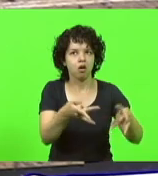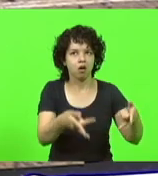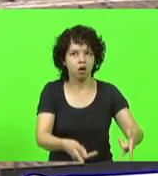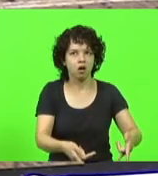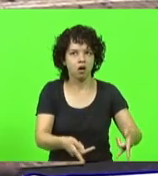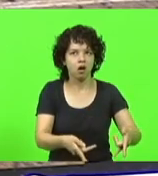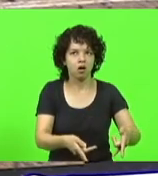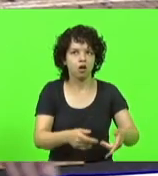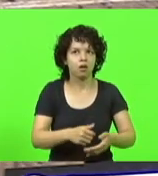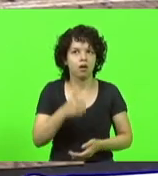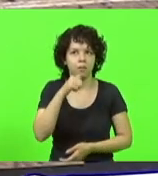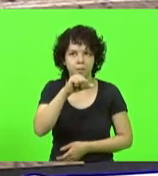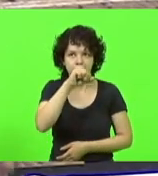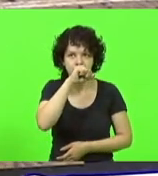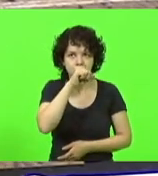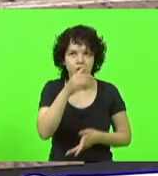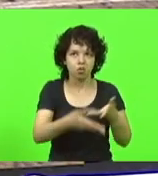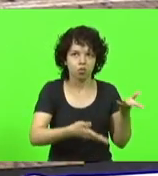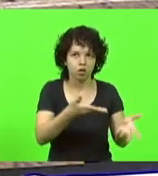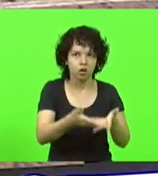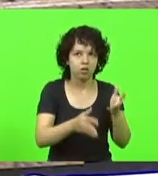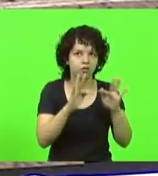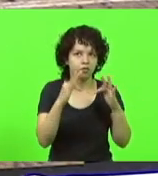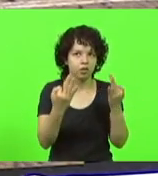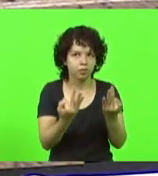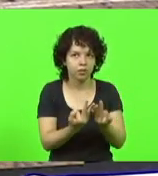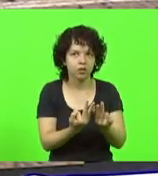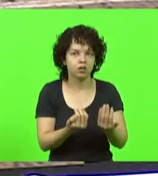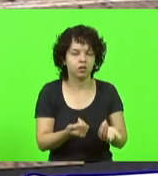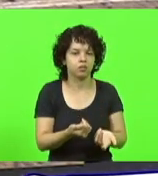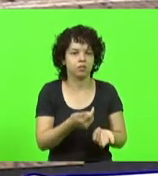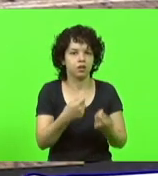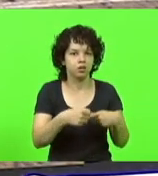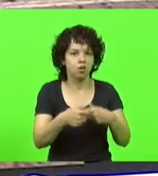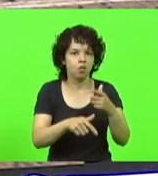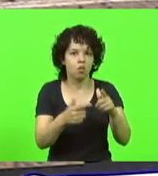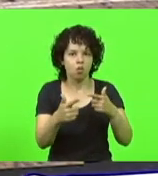A mãe cuidando, familiares, dependendo da caridade dos outros.